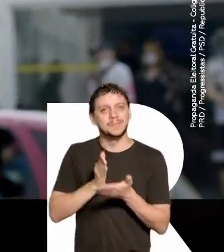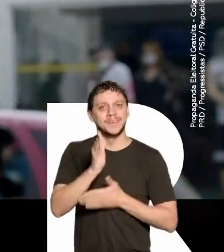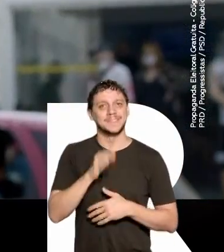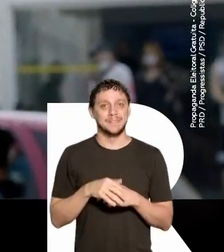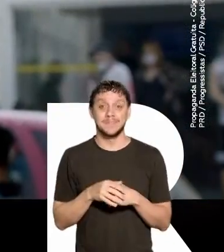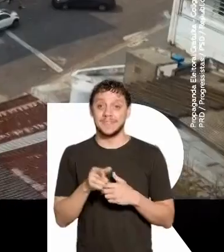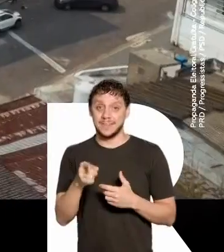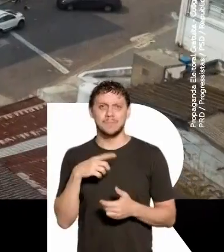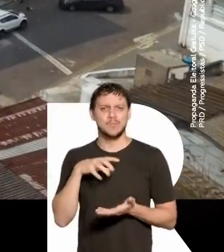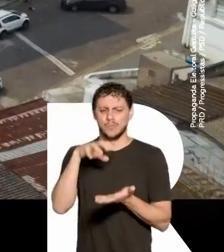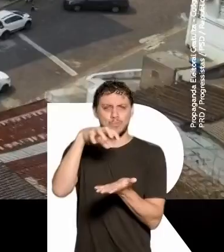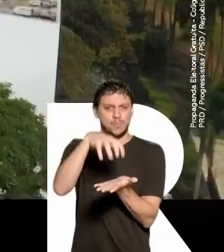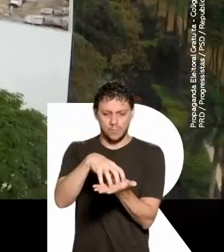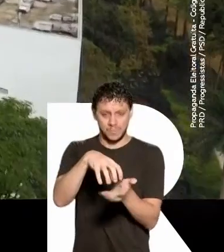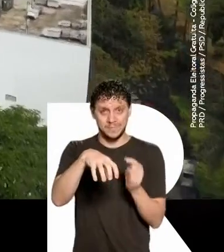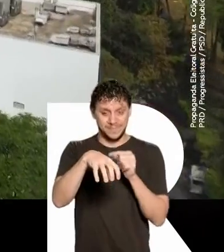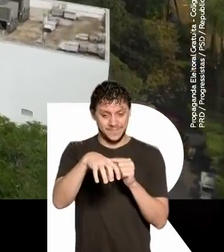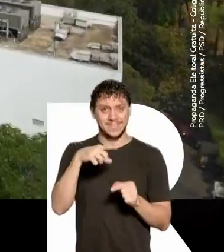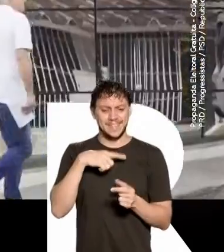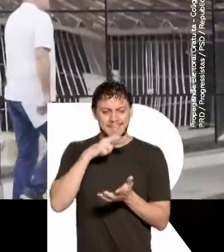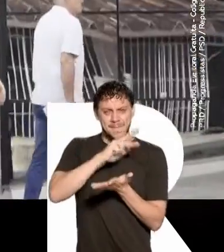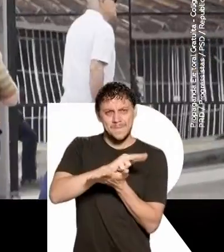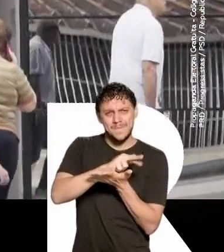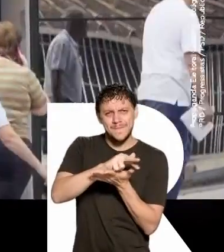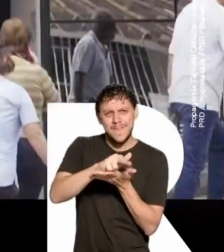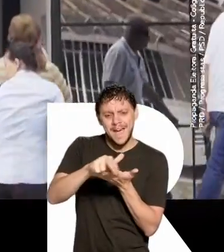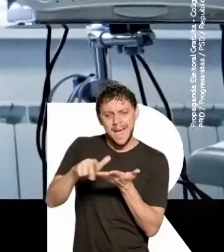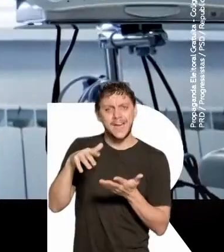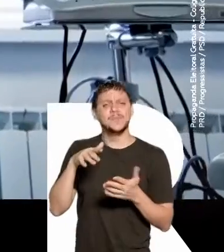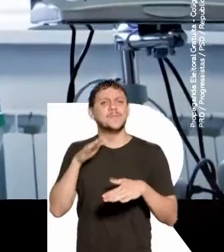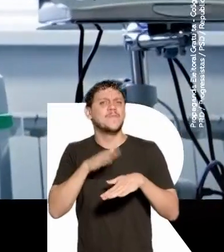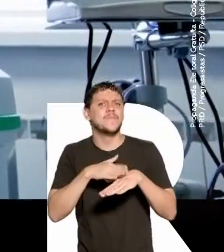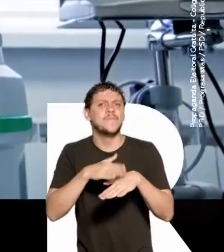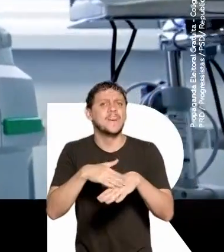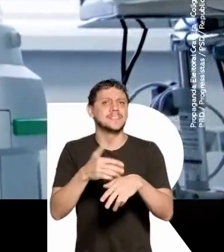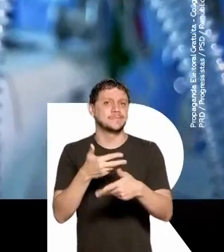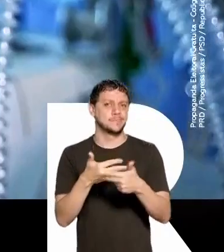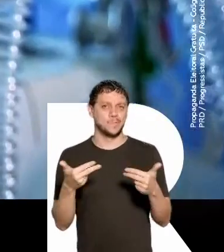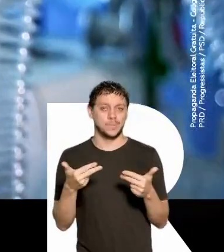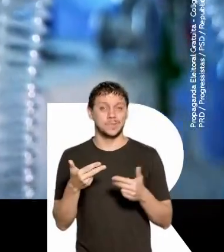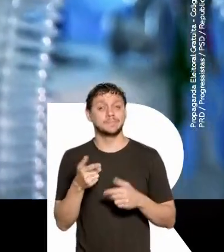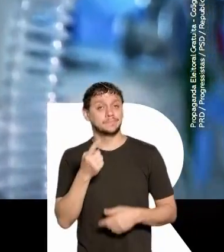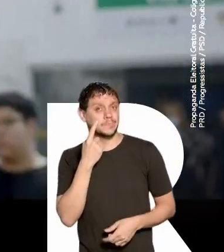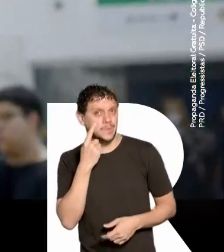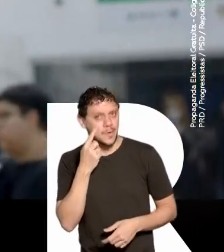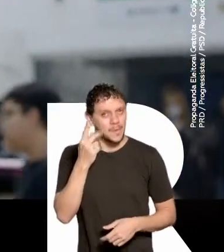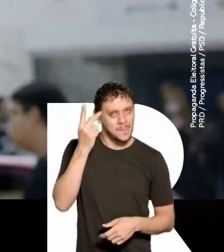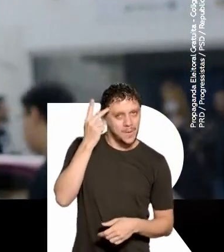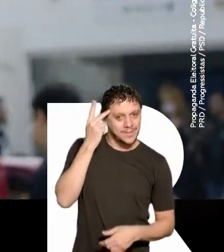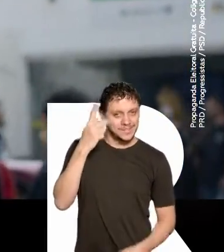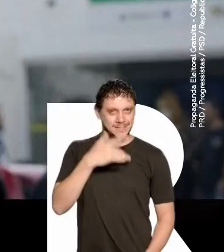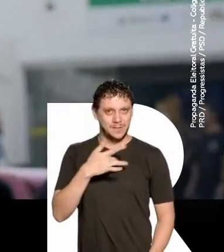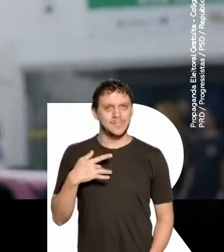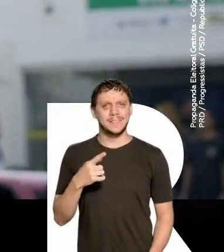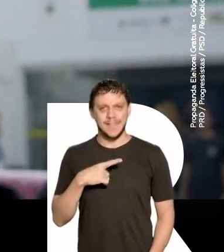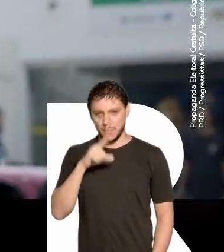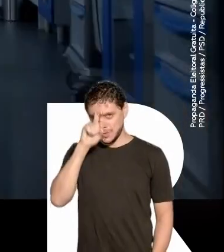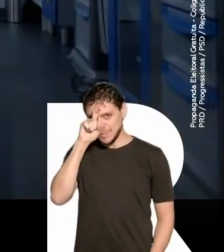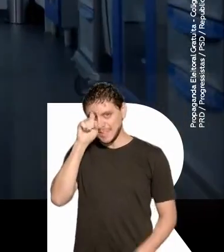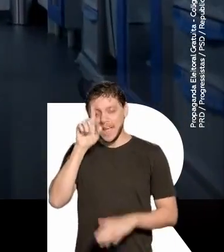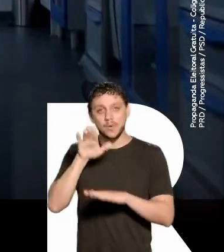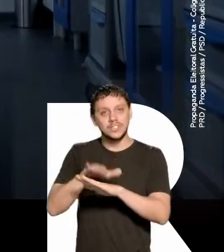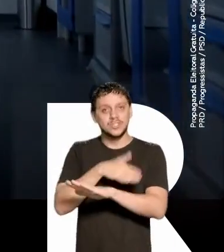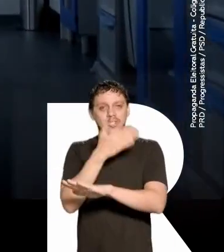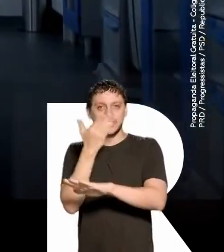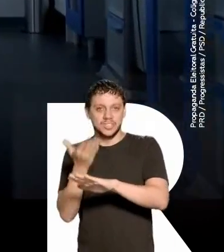Paulistão da Saúde é um grande complexo onde no único local a gente tem vários equipamentos. No Paulistão da Saúde vai ter